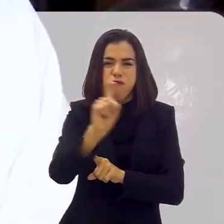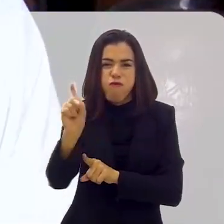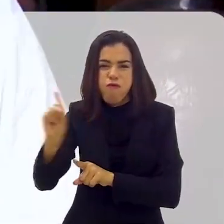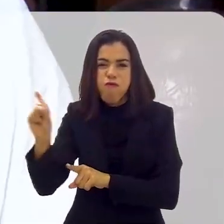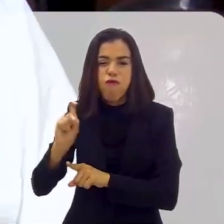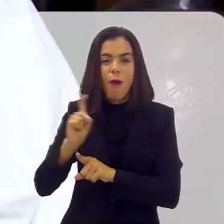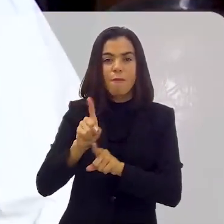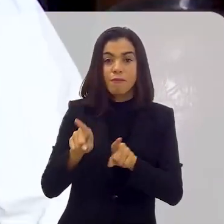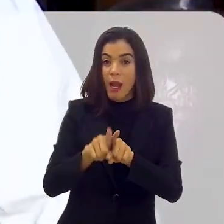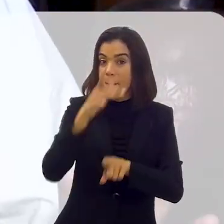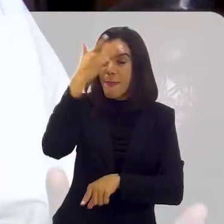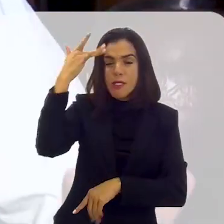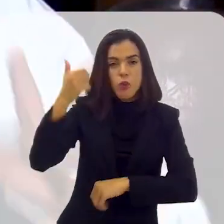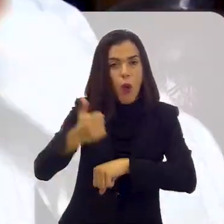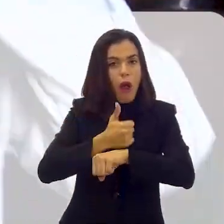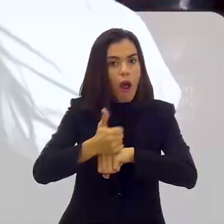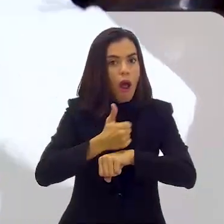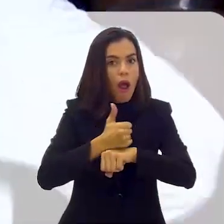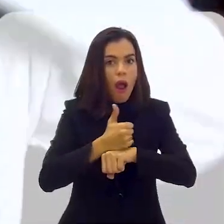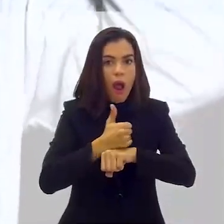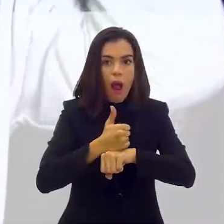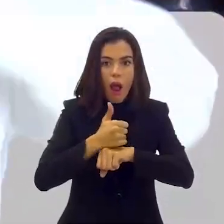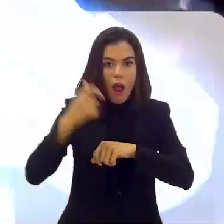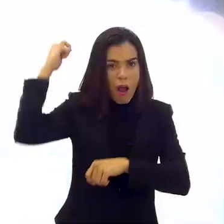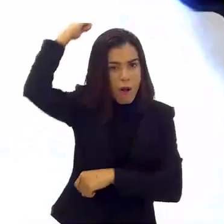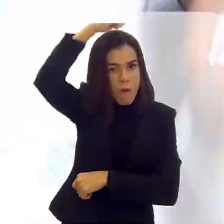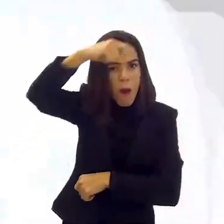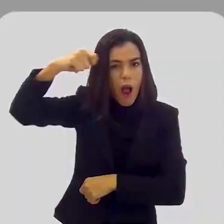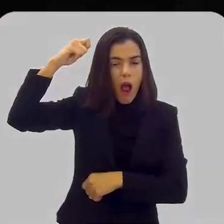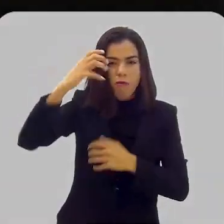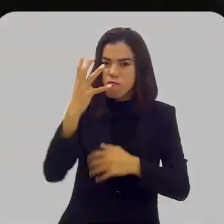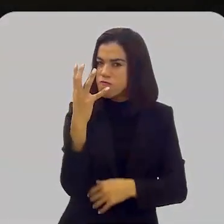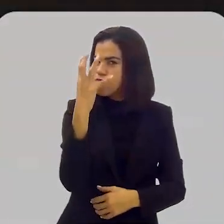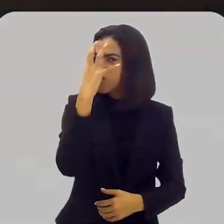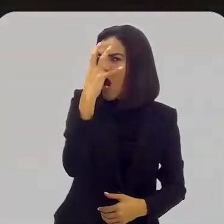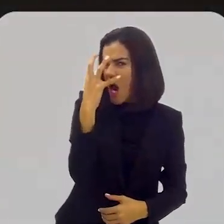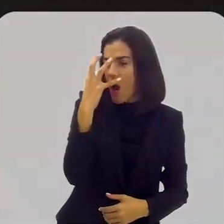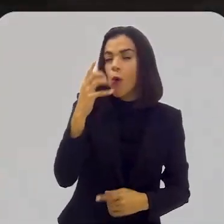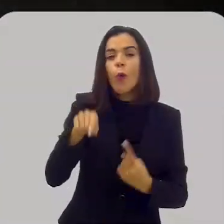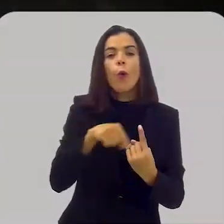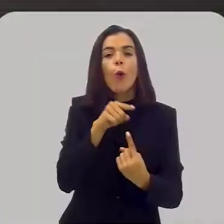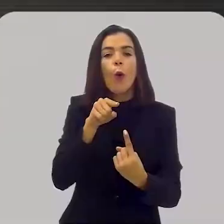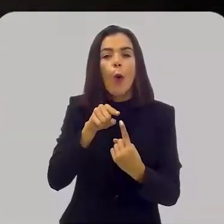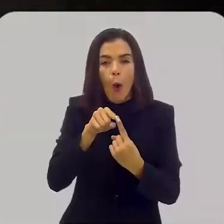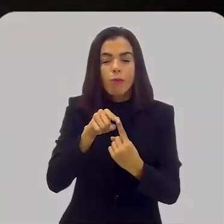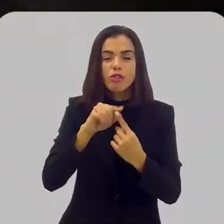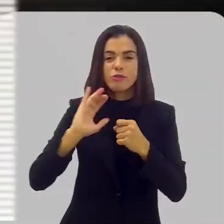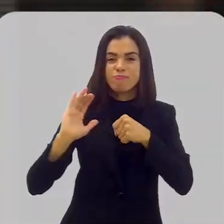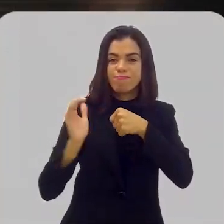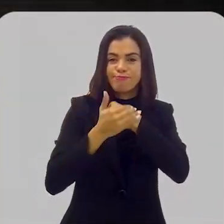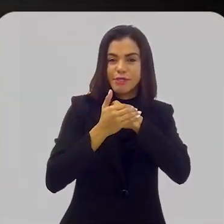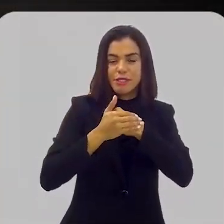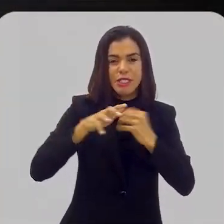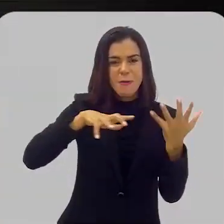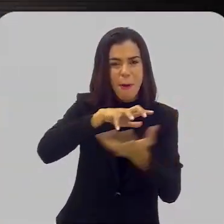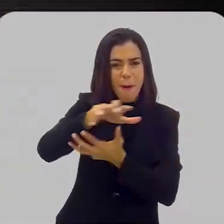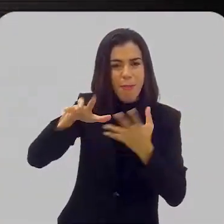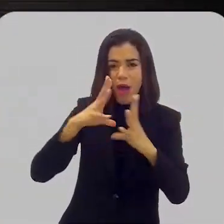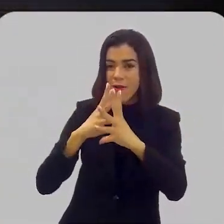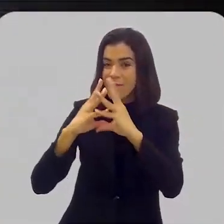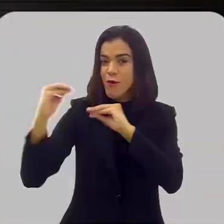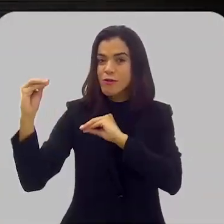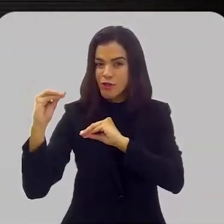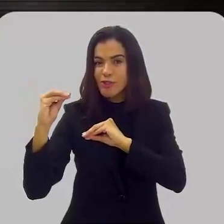molotov, e eram pessoas treinadas com faixas amarradas na cara, justamente para poder gerir o caos